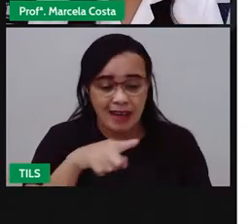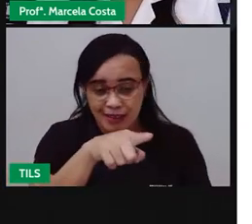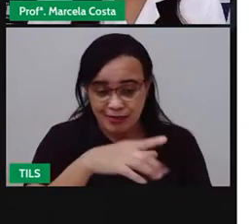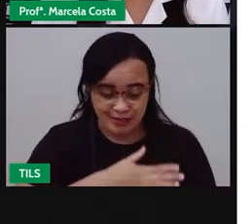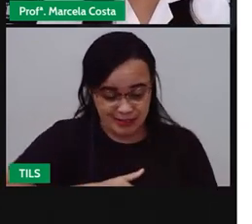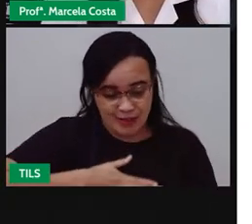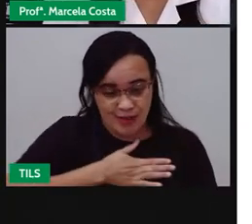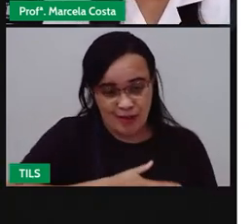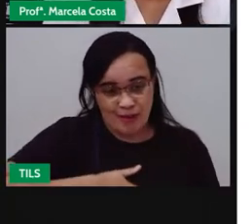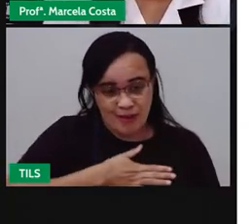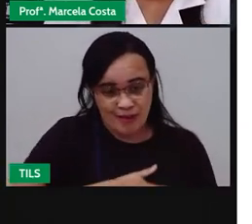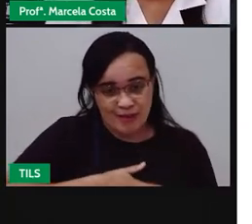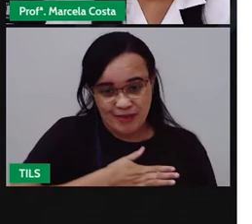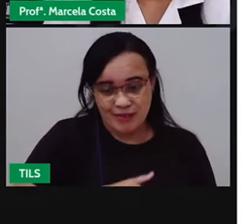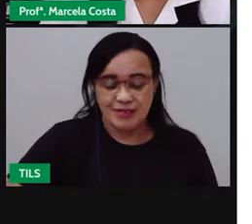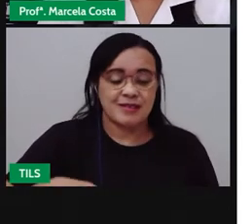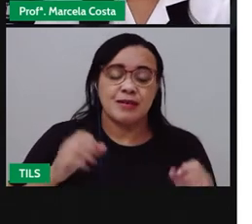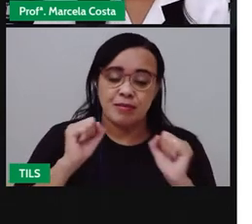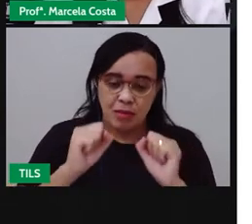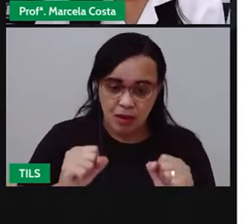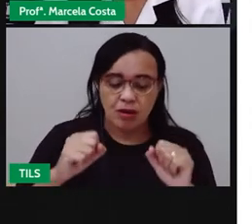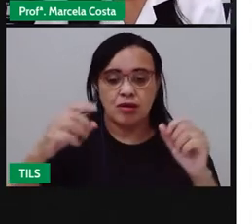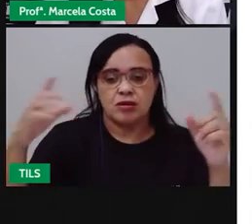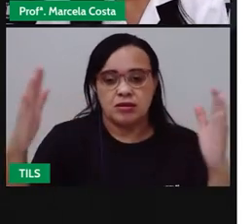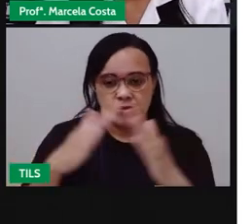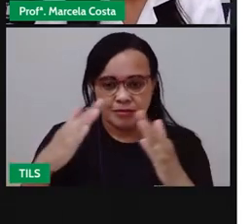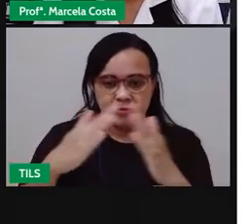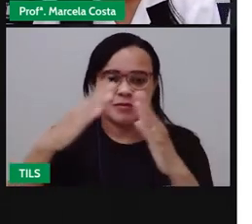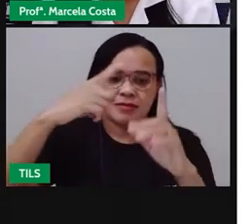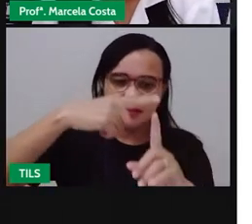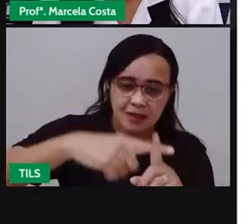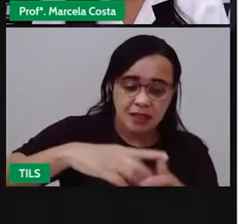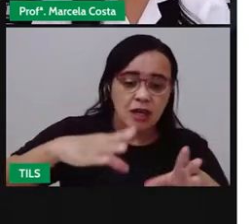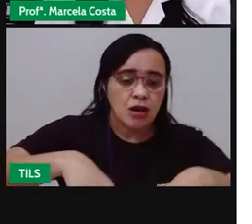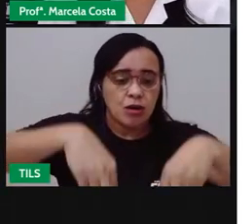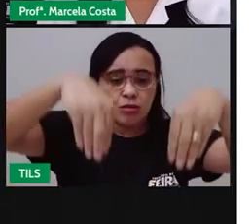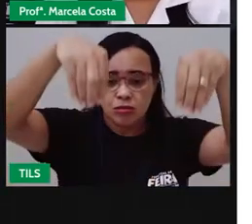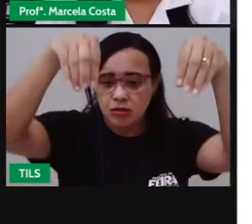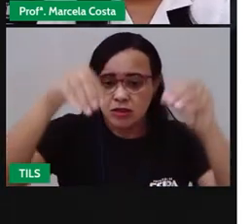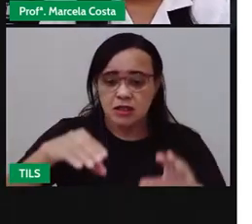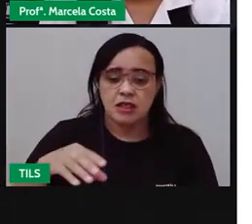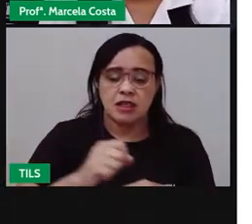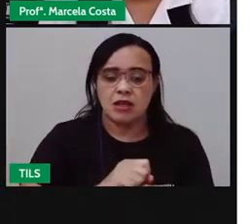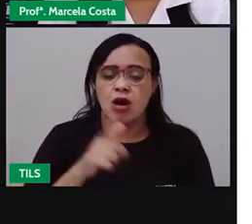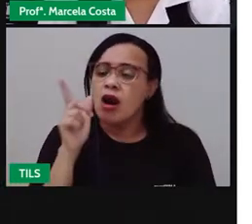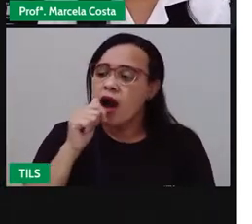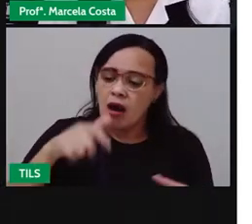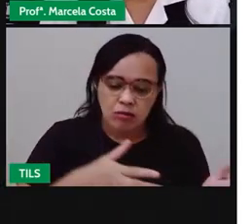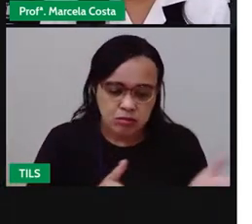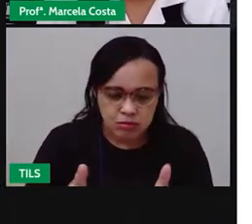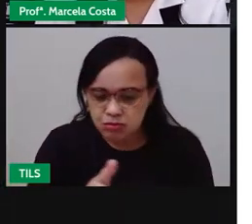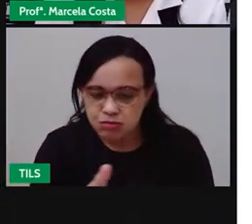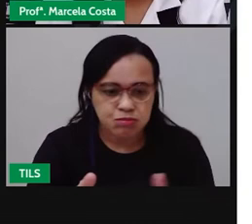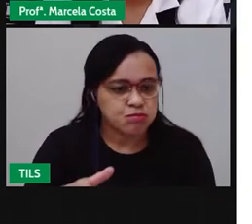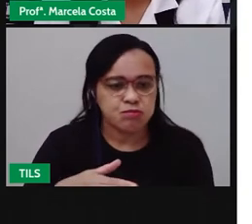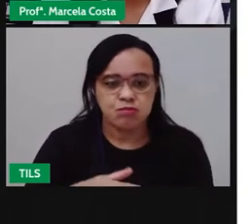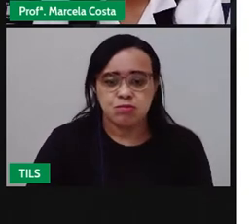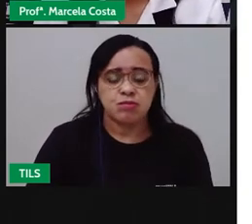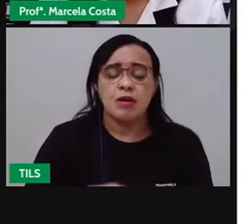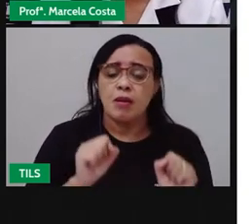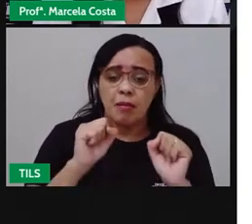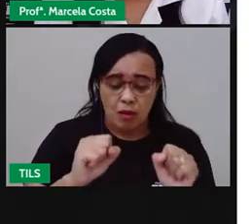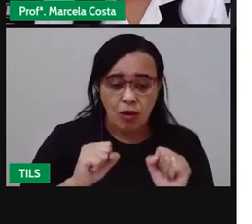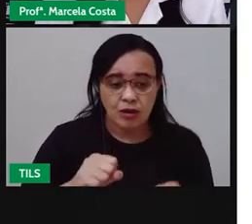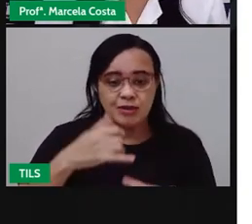cidade. Pode ser uma igreja, pode ser um museu, pode ser a lagoa, né, pode ser o parque da